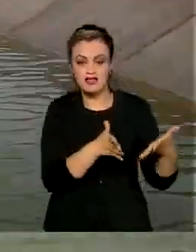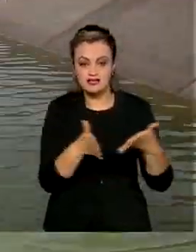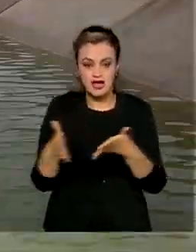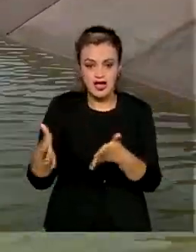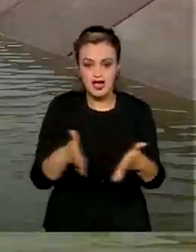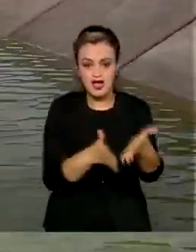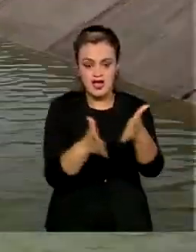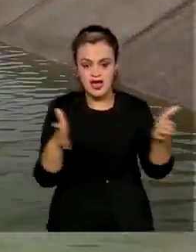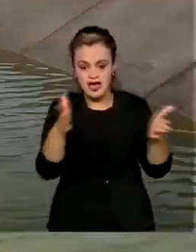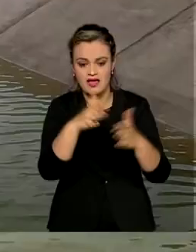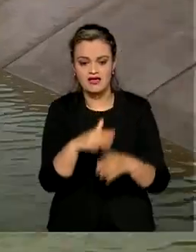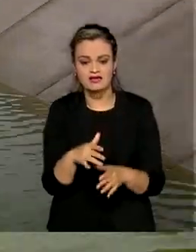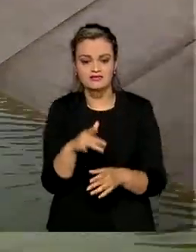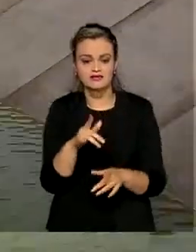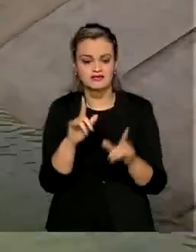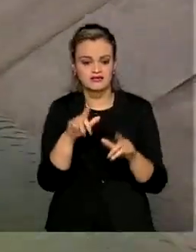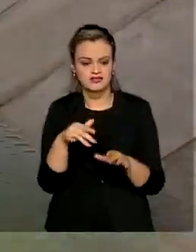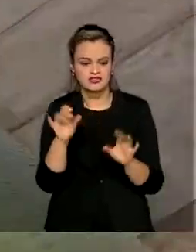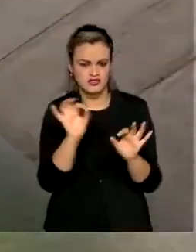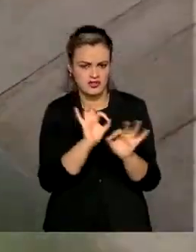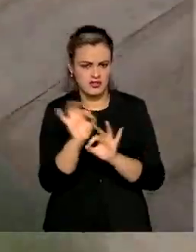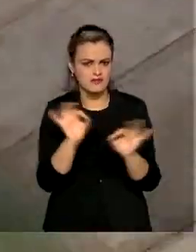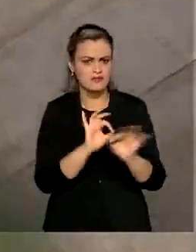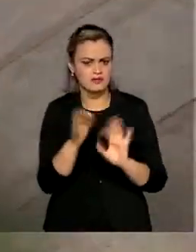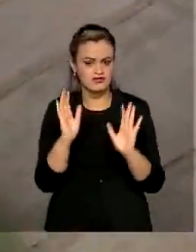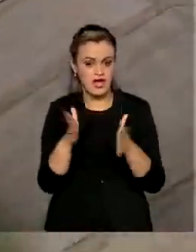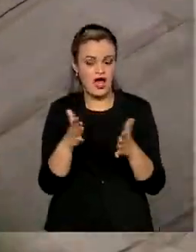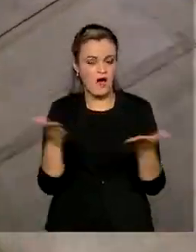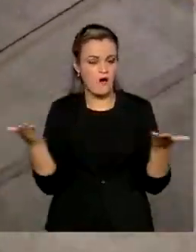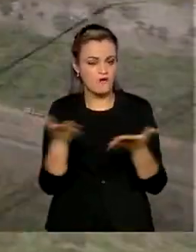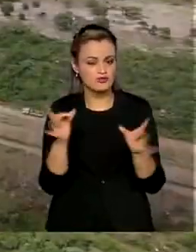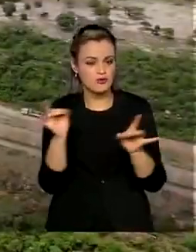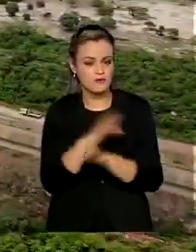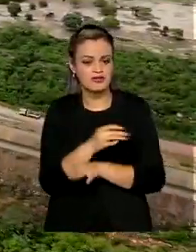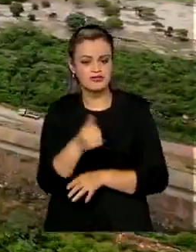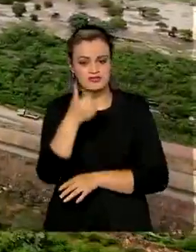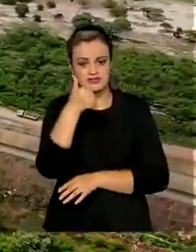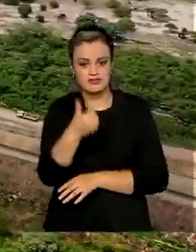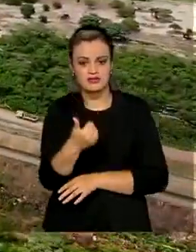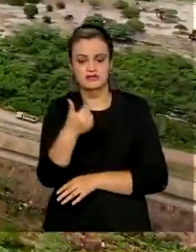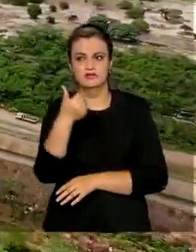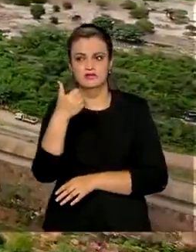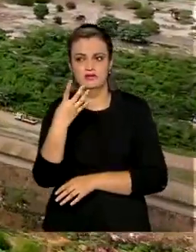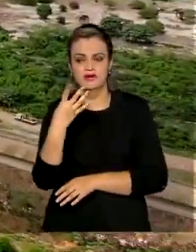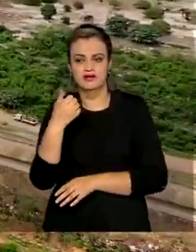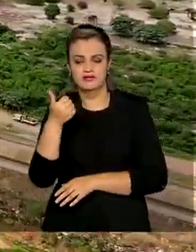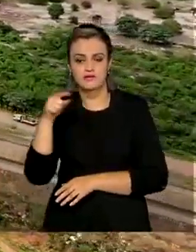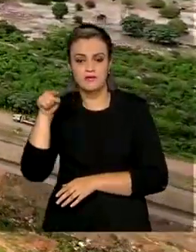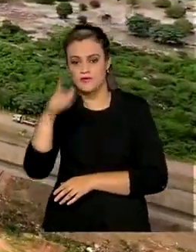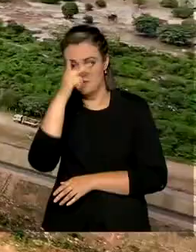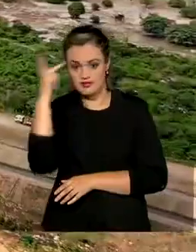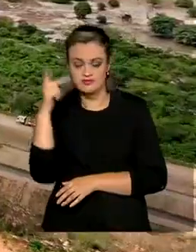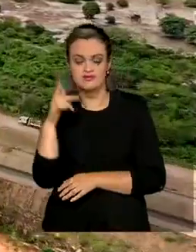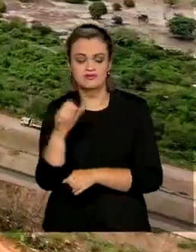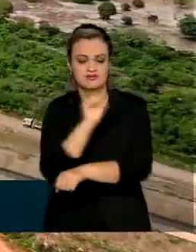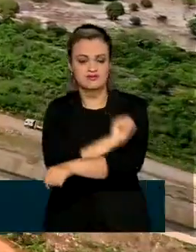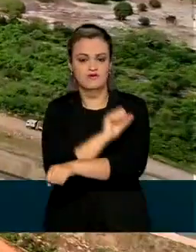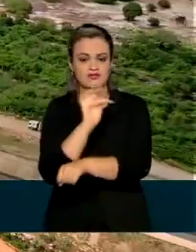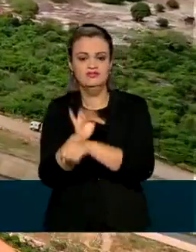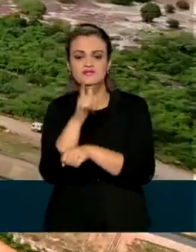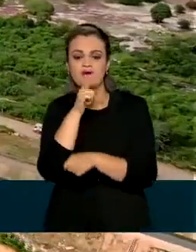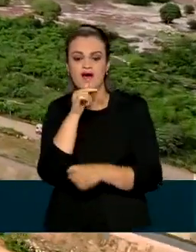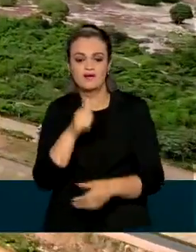do canal alagoano que já estavam em funcionamento, hoje 341 mil pessoas recebem as águas do Rio São